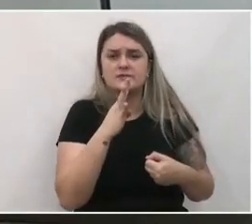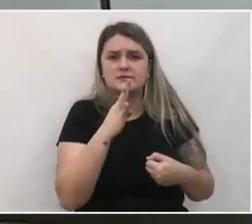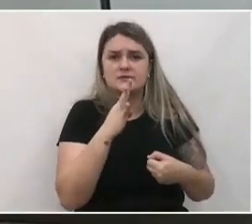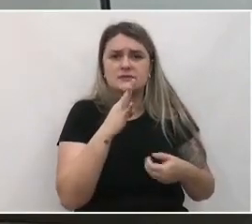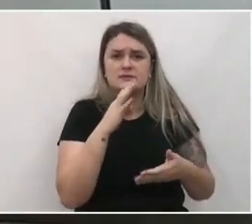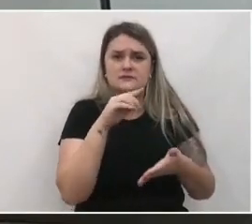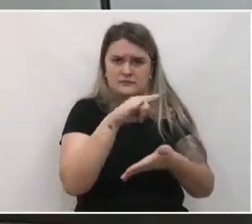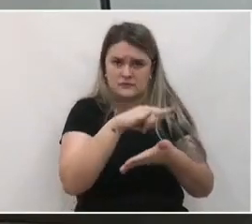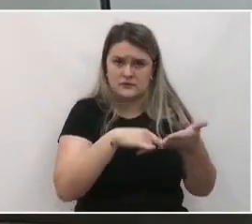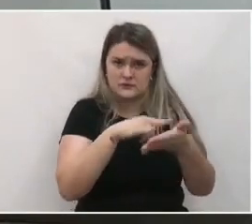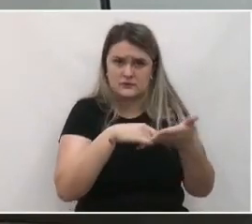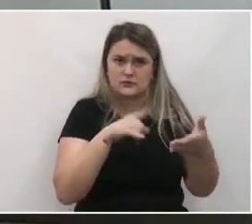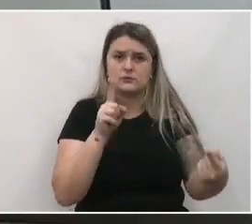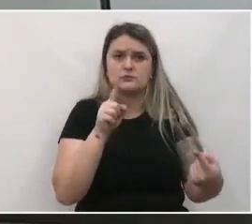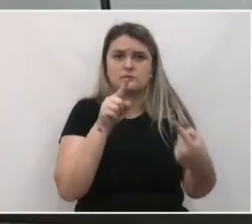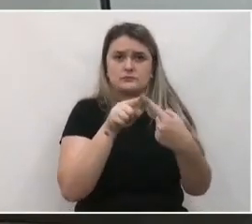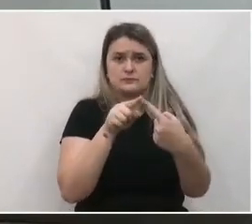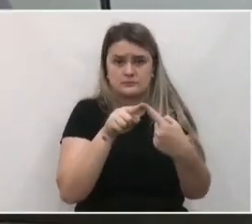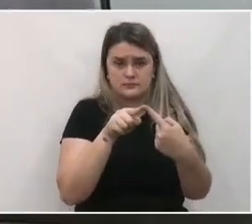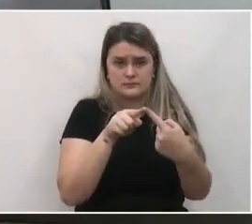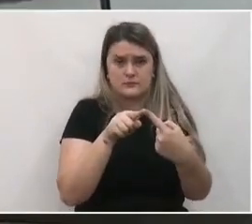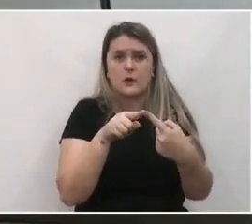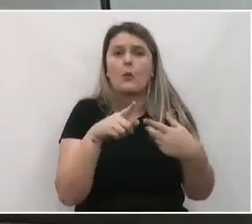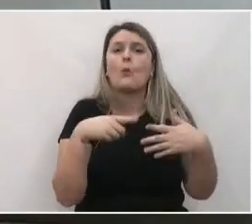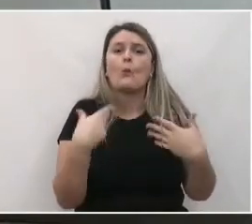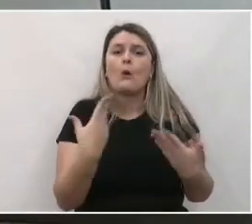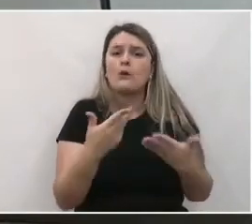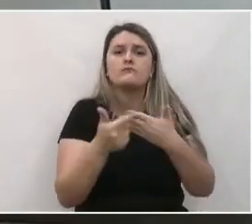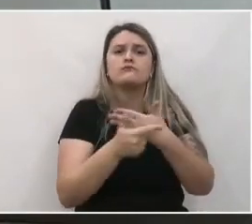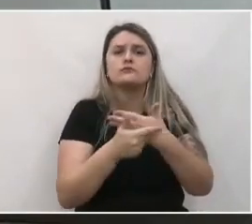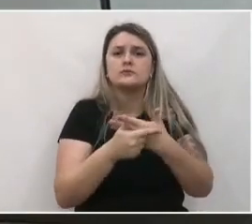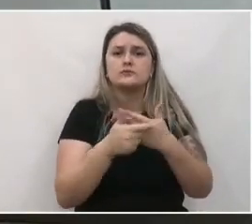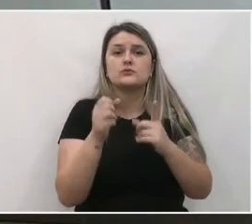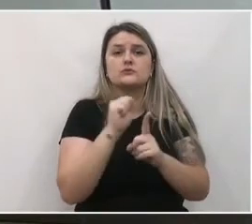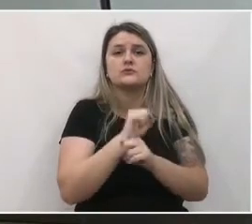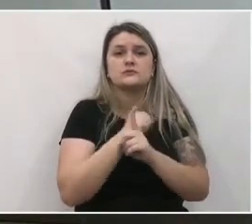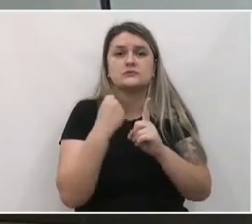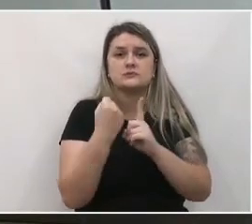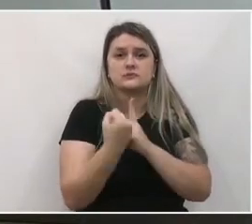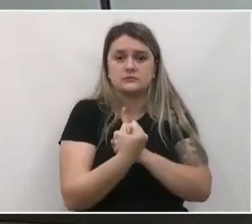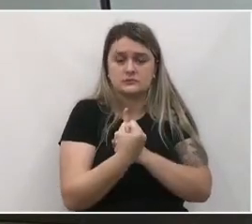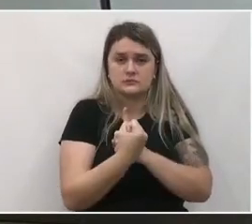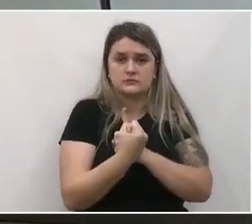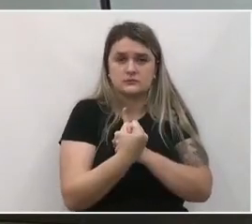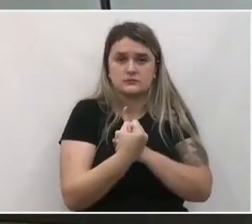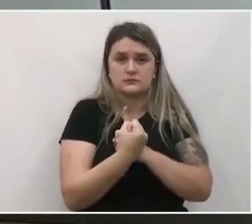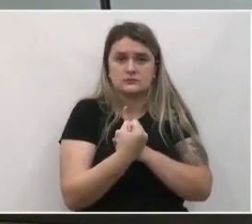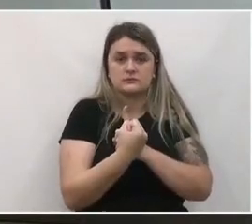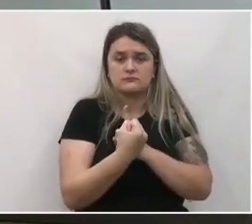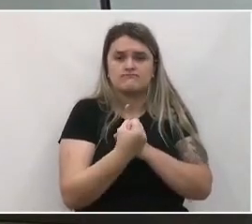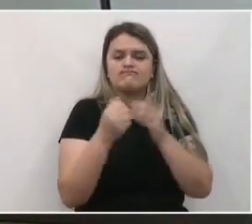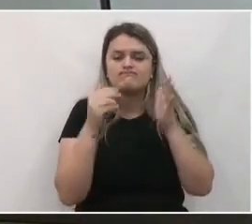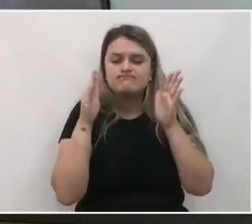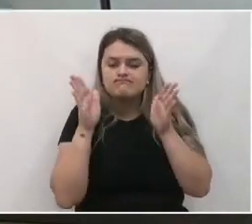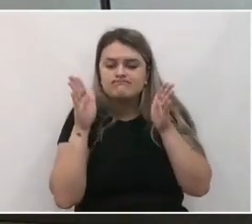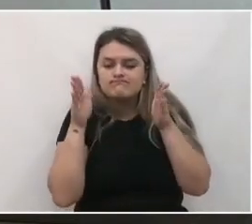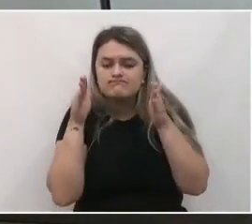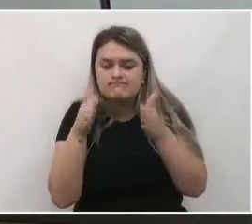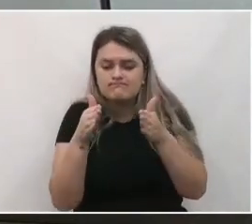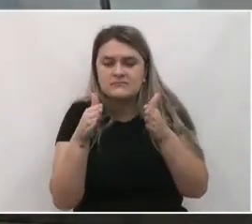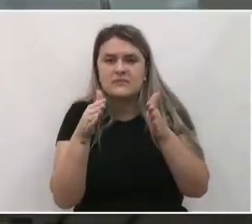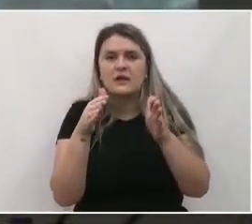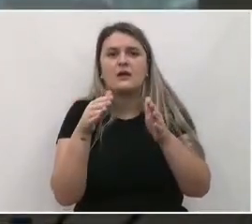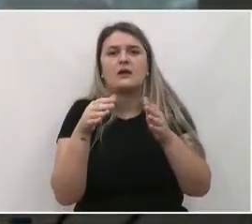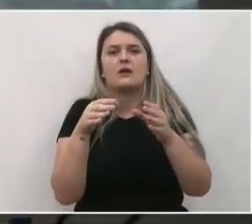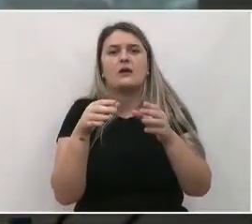objetivo do Plano Diretor, as funções sociais com ênfase ao ordenamento dos